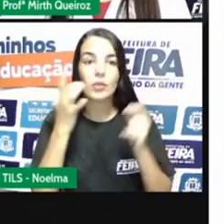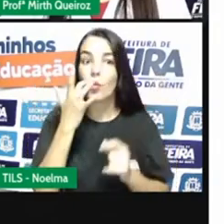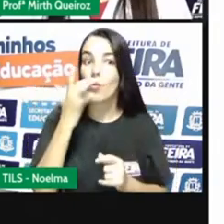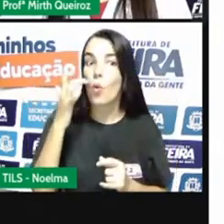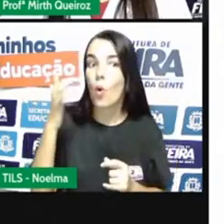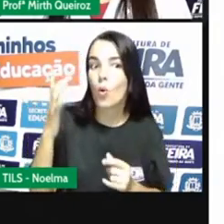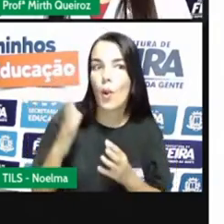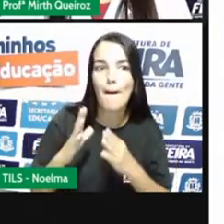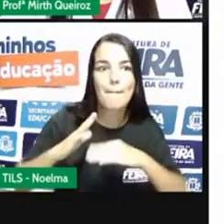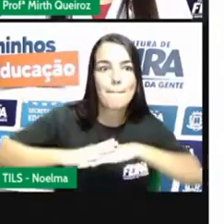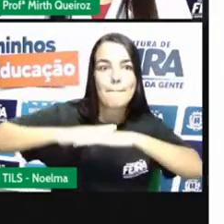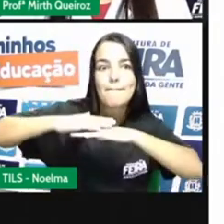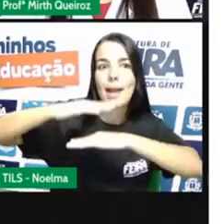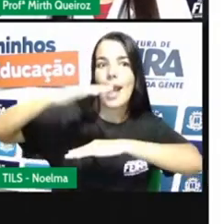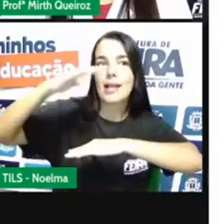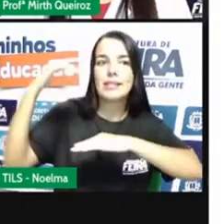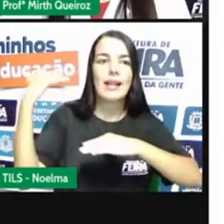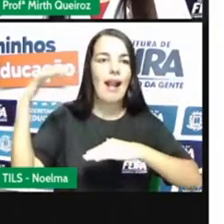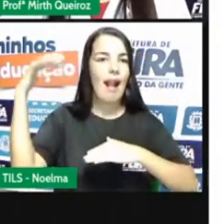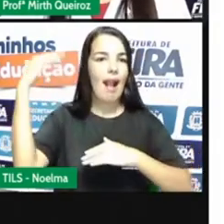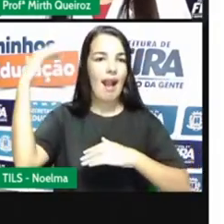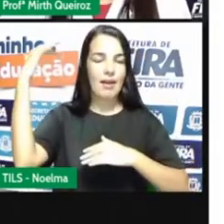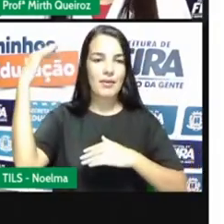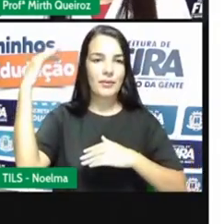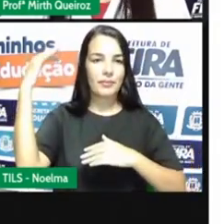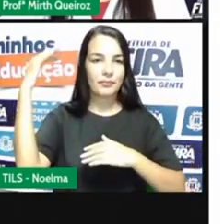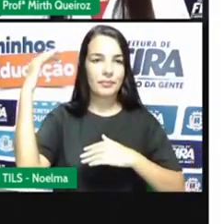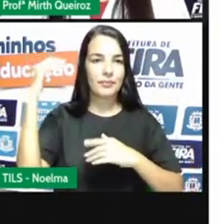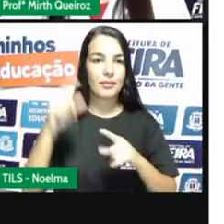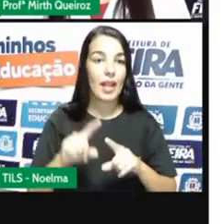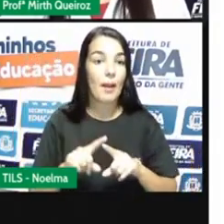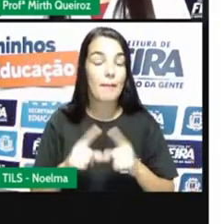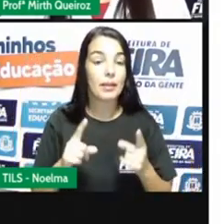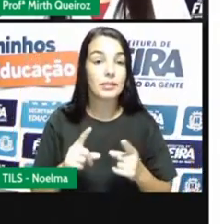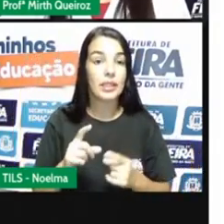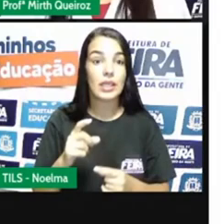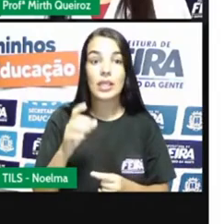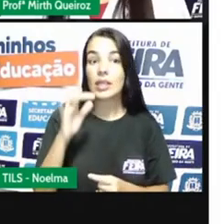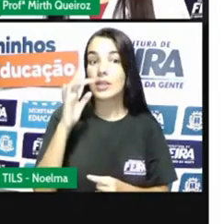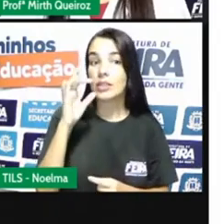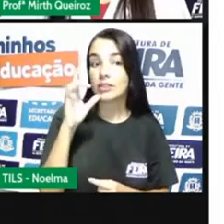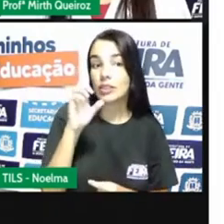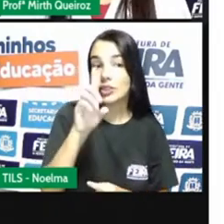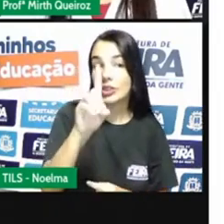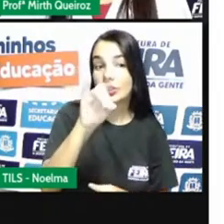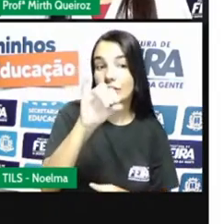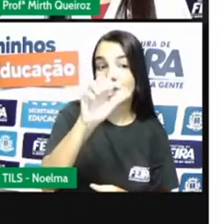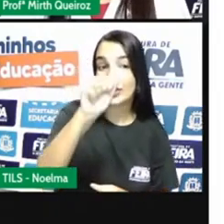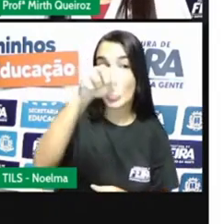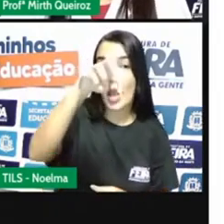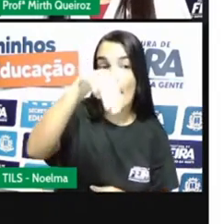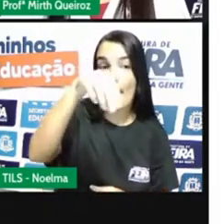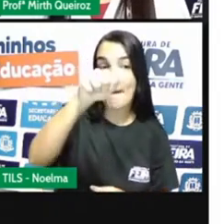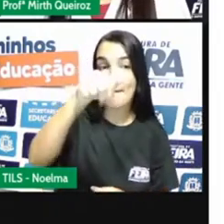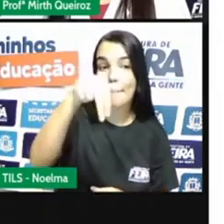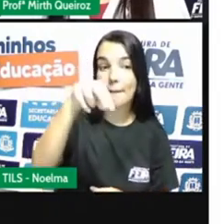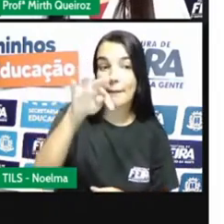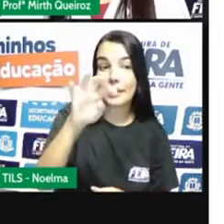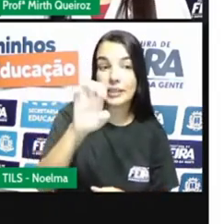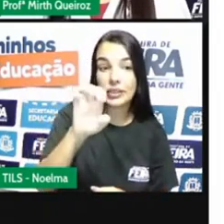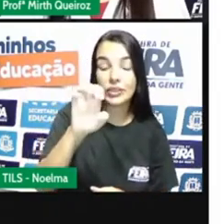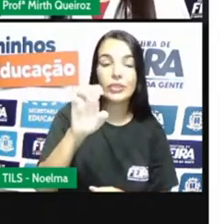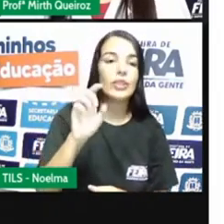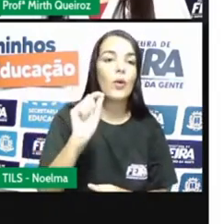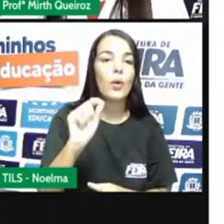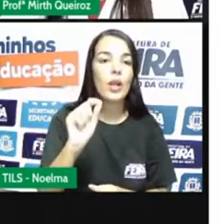mais valioso. É tanto que diamante já foi utilizado em tabuleiro de jogo. Olha só, pensa aí. Utilizar diamante